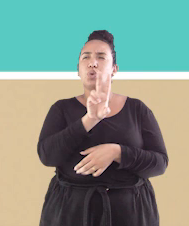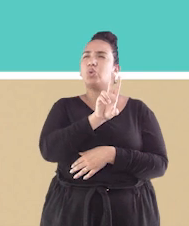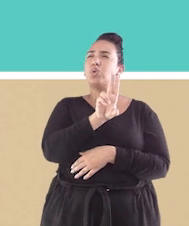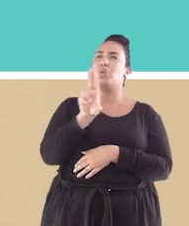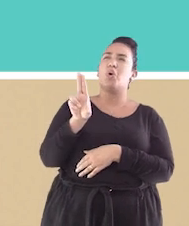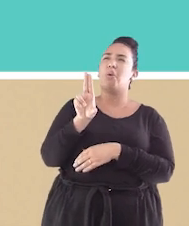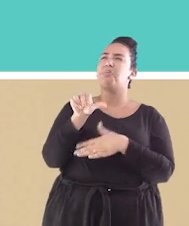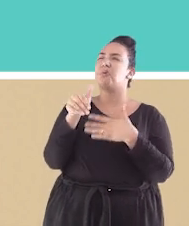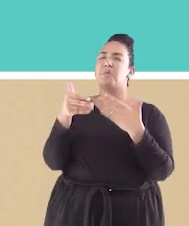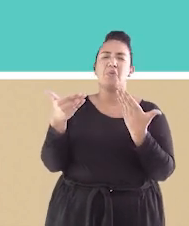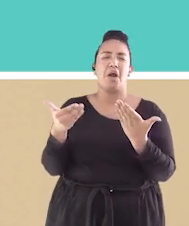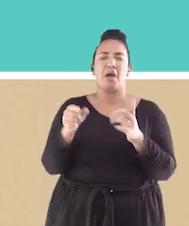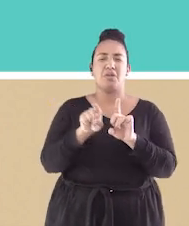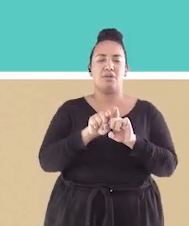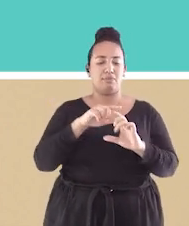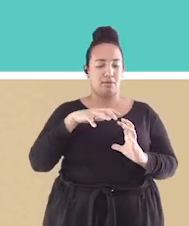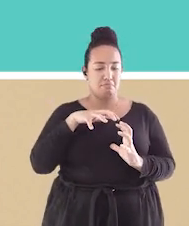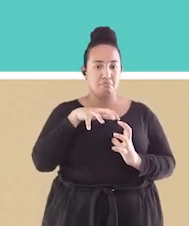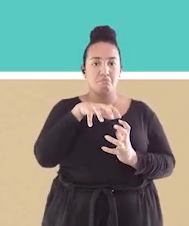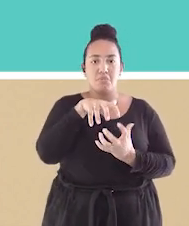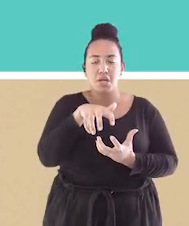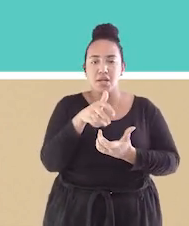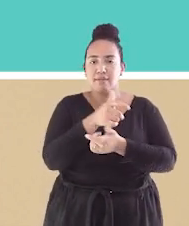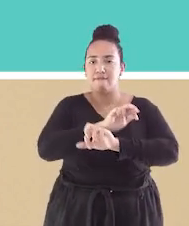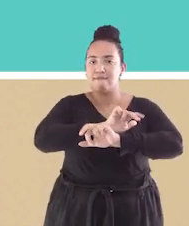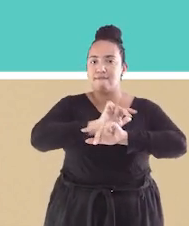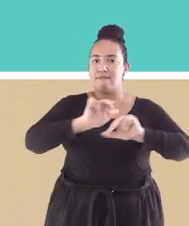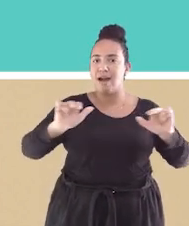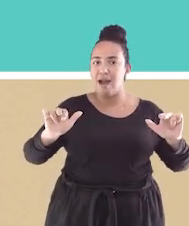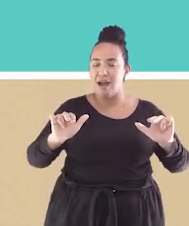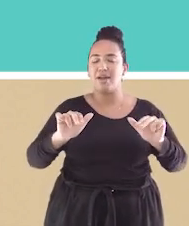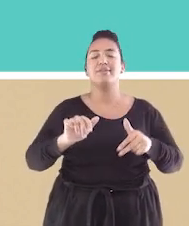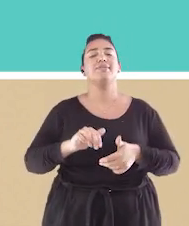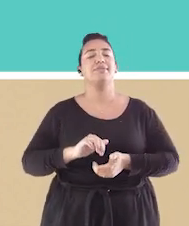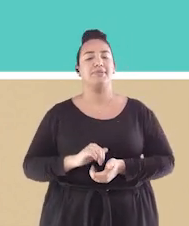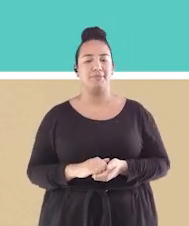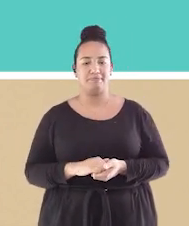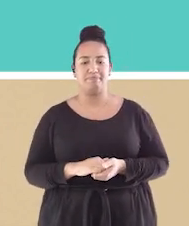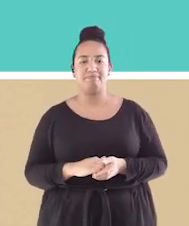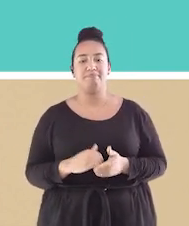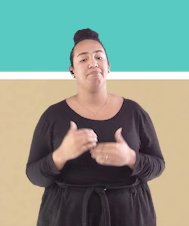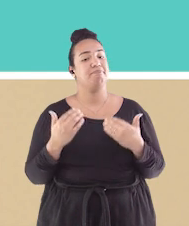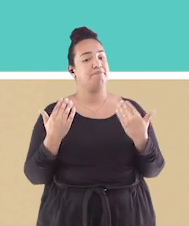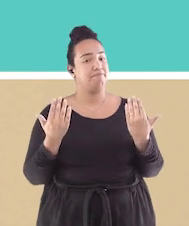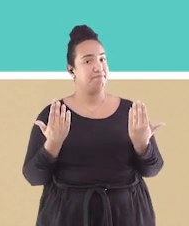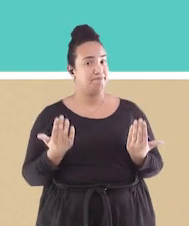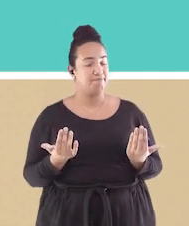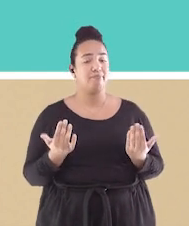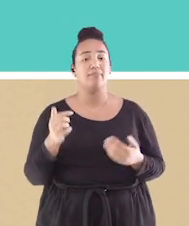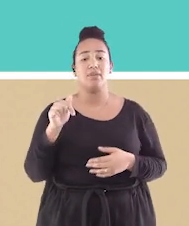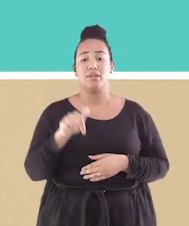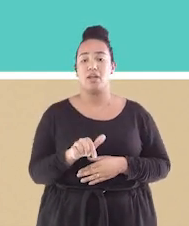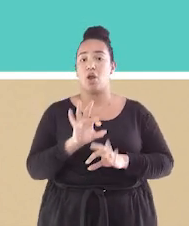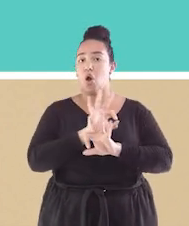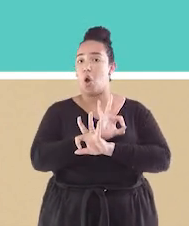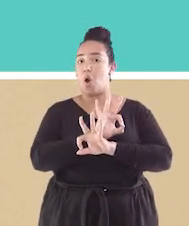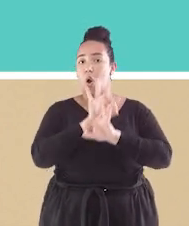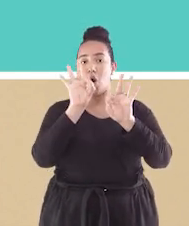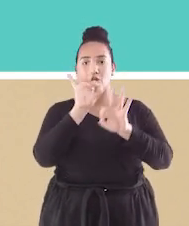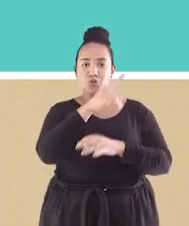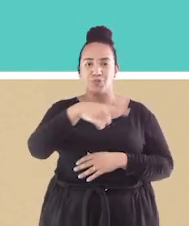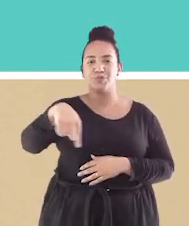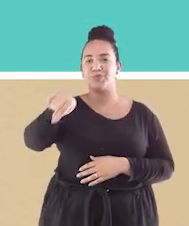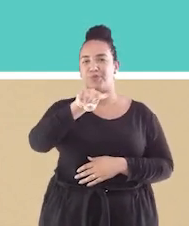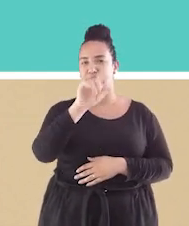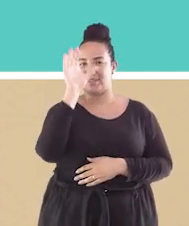sobre outros planetas que existem, além do planeta Terra, essa será uma ótima oportunidade para